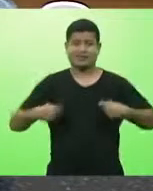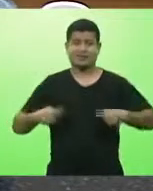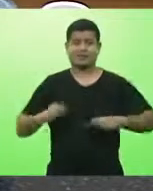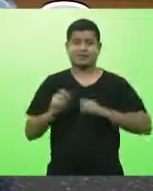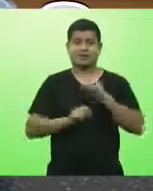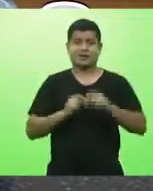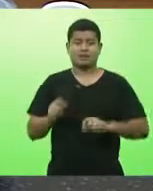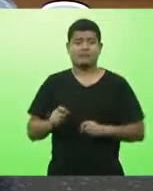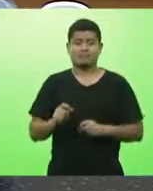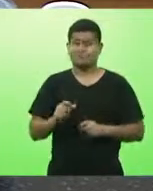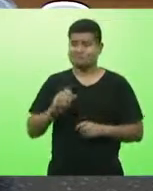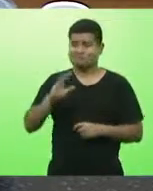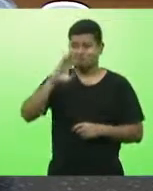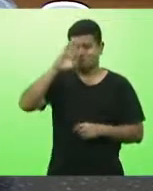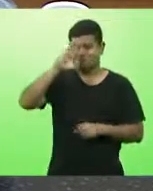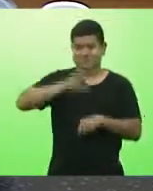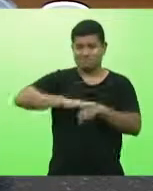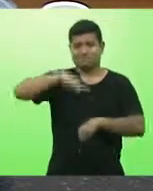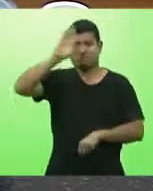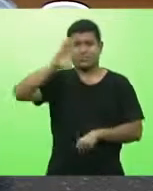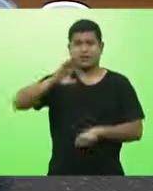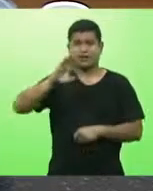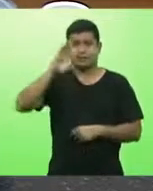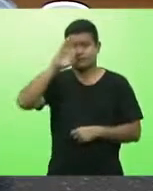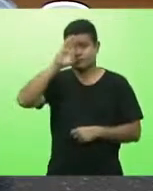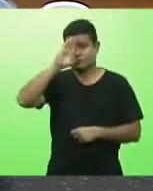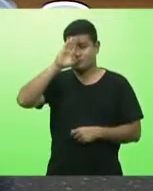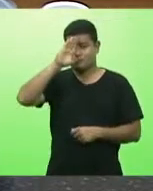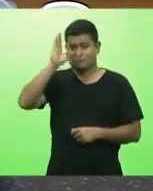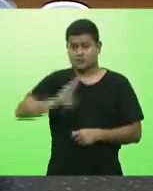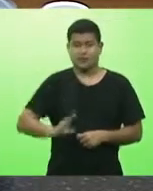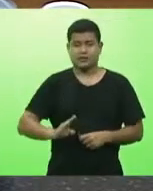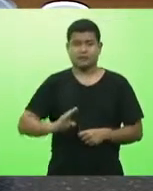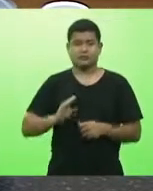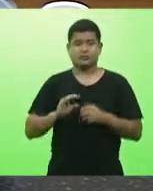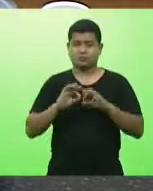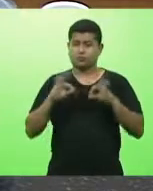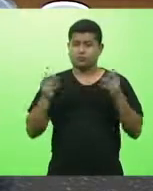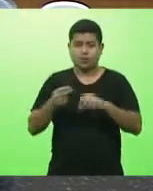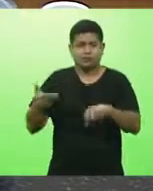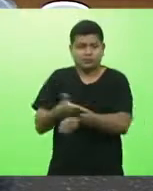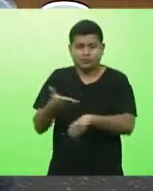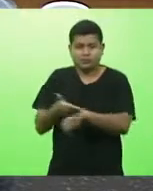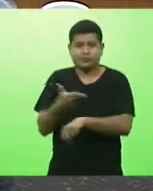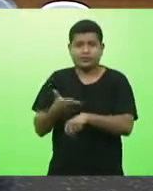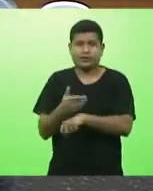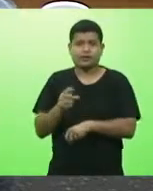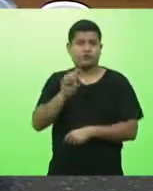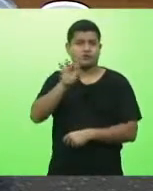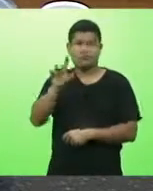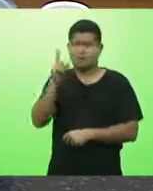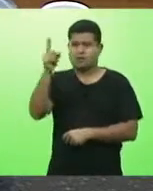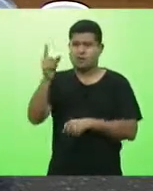e menos menos Brasília me fez lembrar